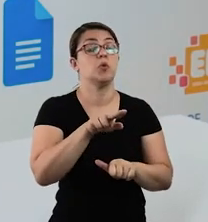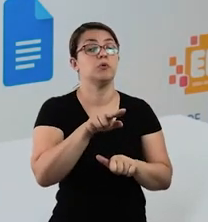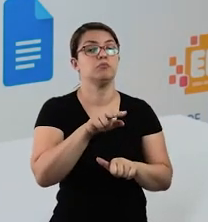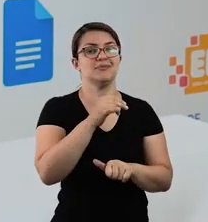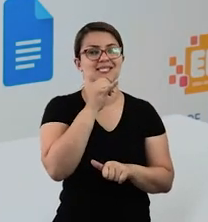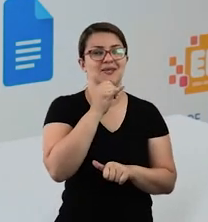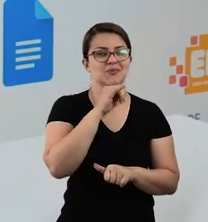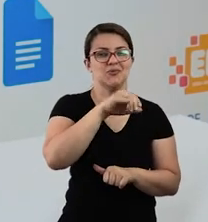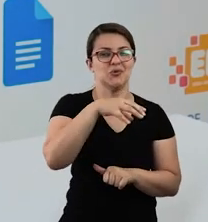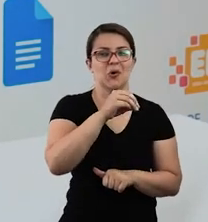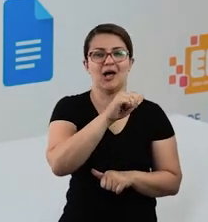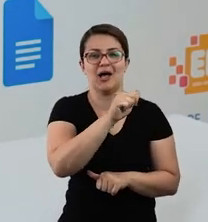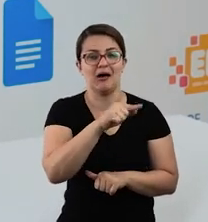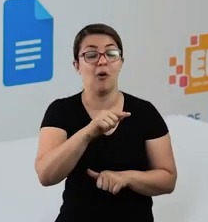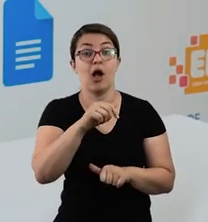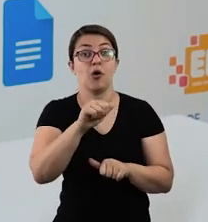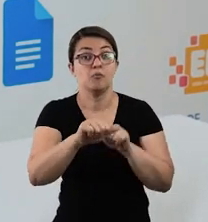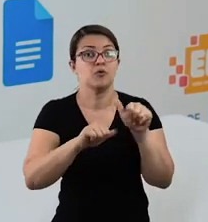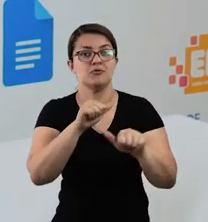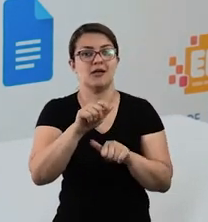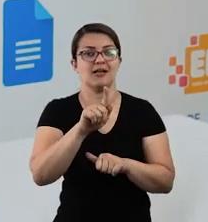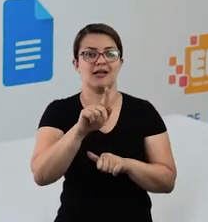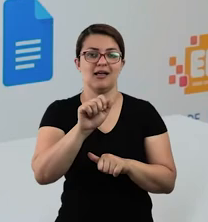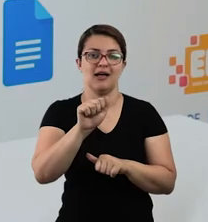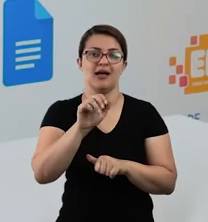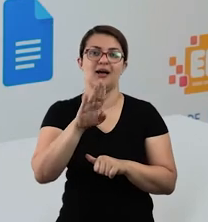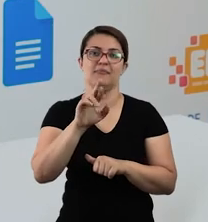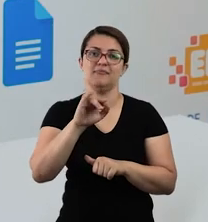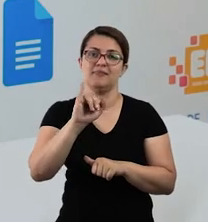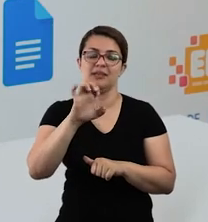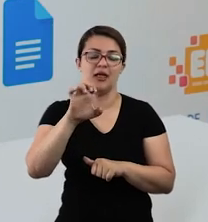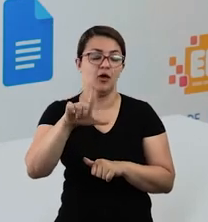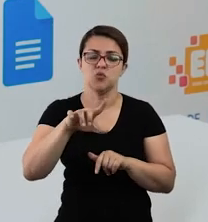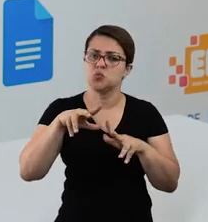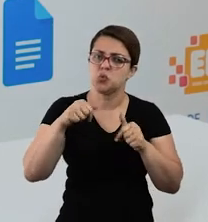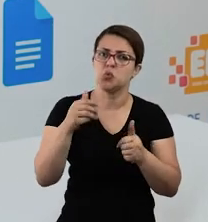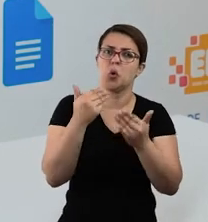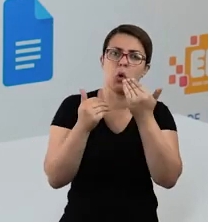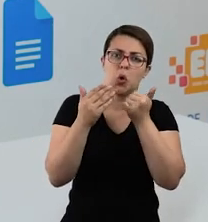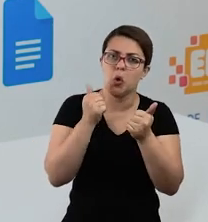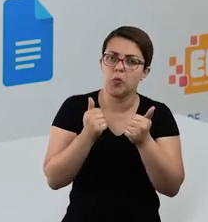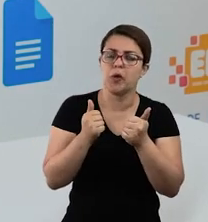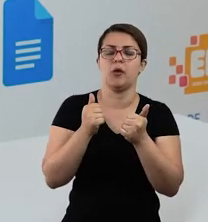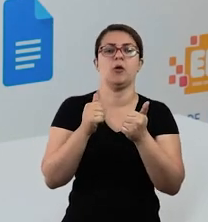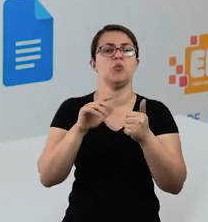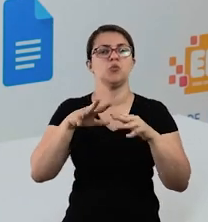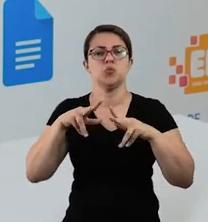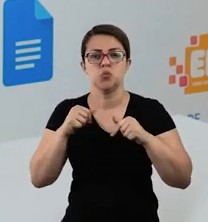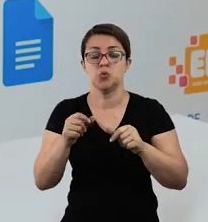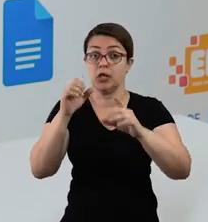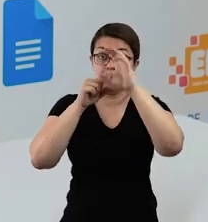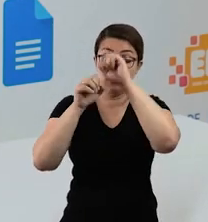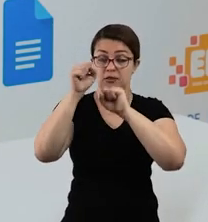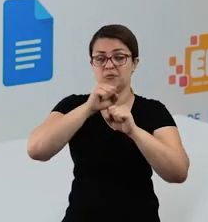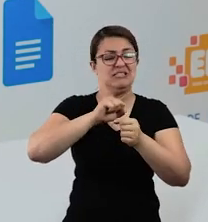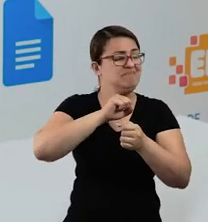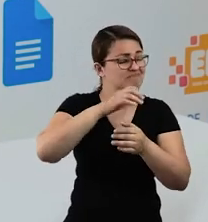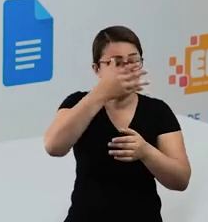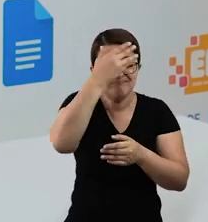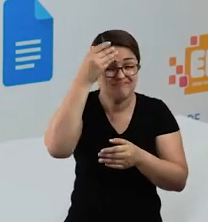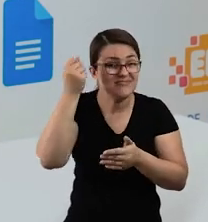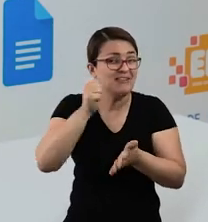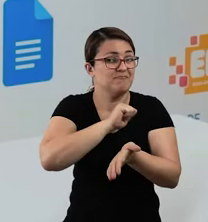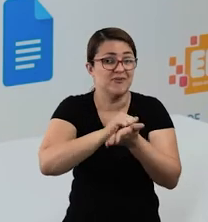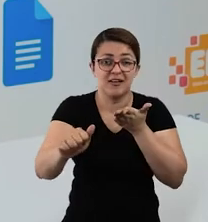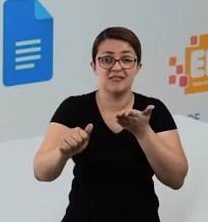eu vou te ensinar tudo diferente, tudo que você comia na sua casa, tudo que você aprendeu, tudo que você sabe, esquece, agora é o que eu vou te ensinar.